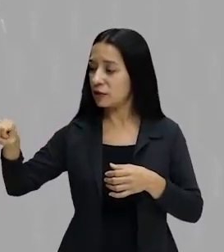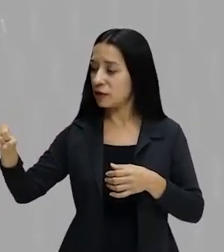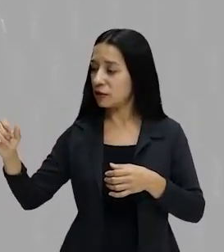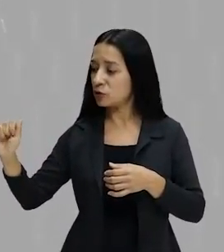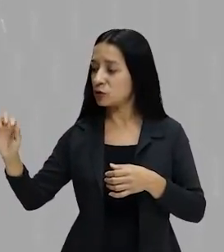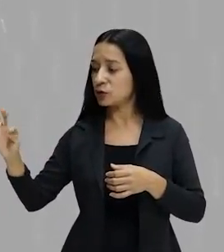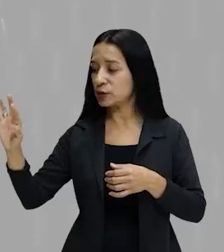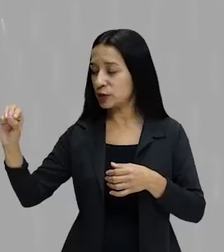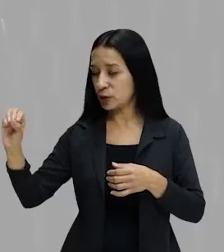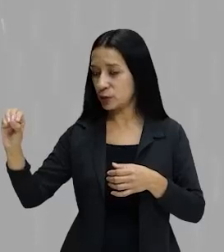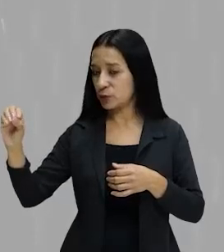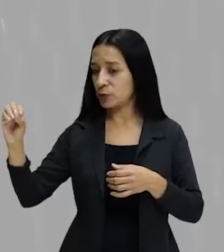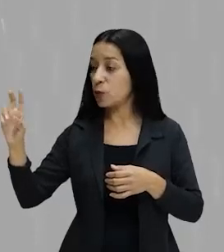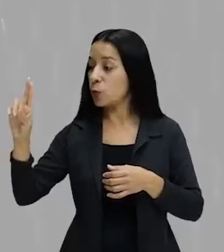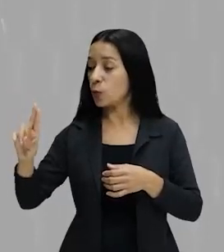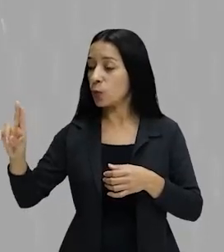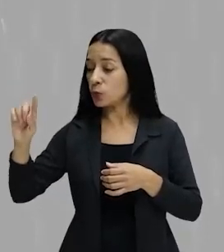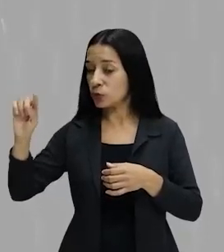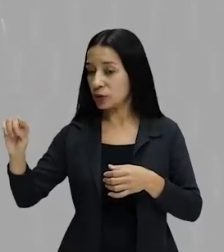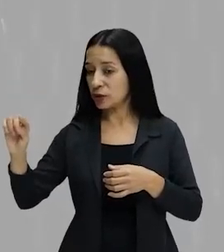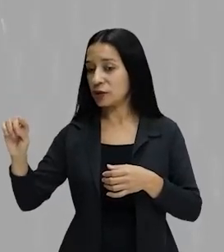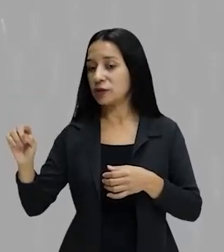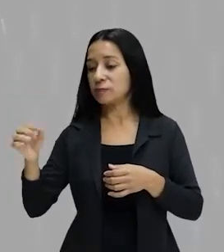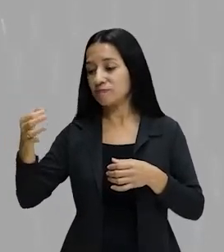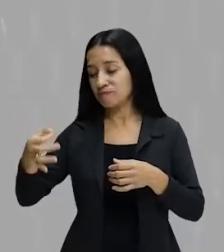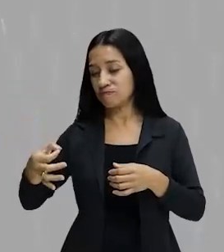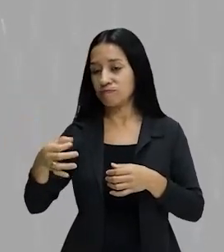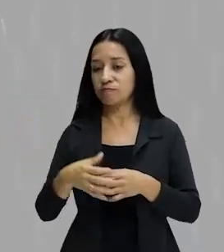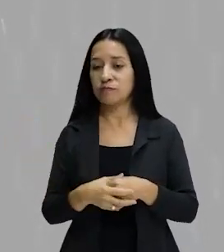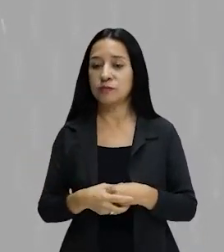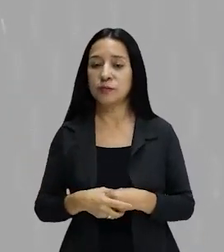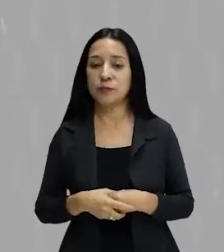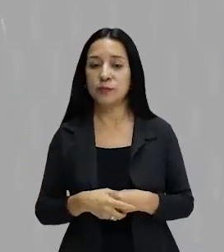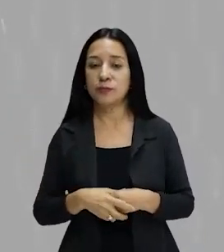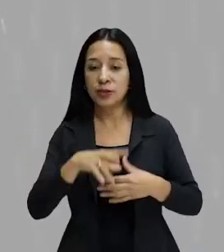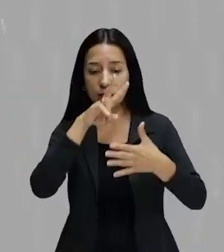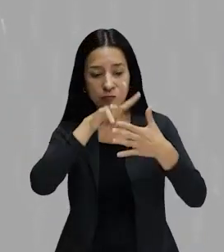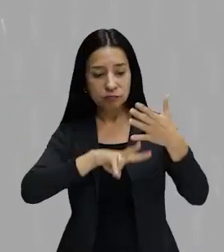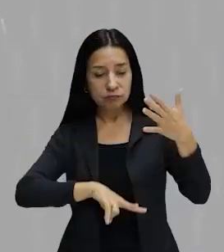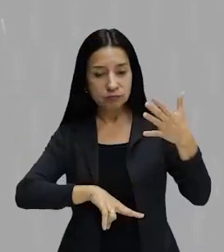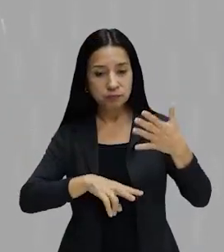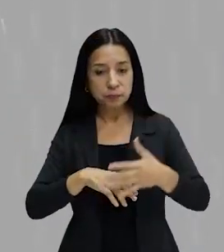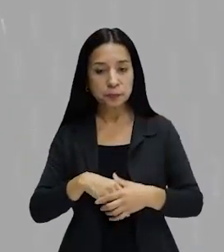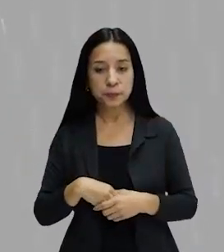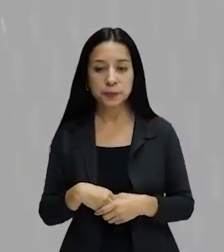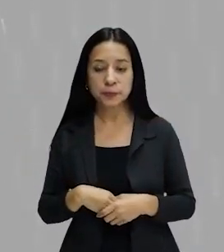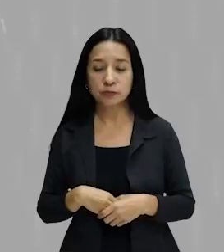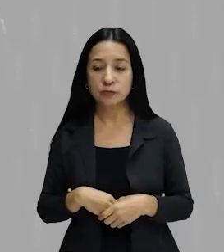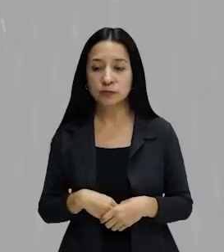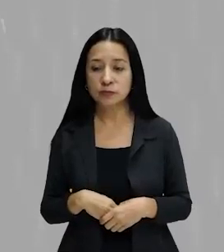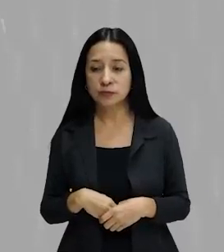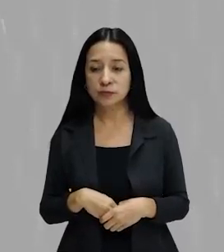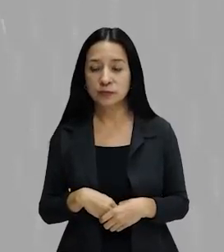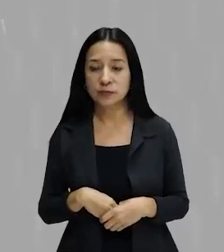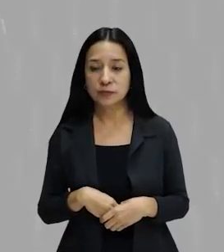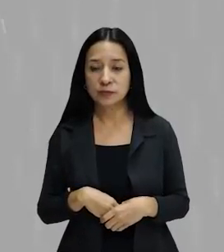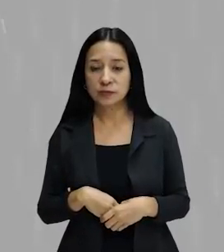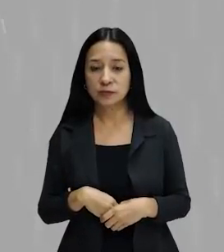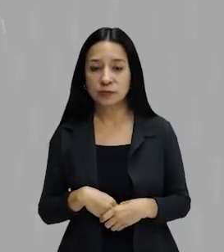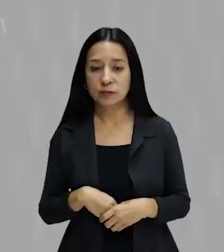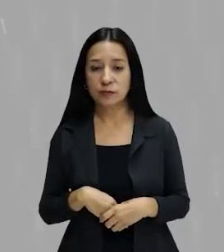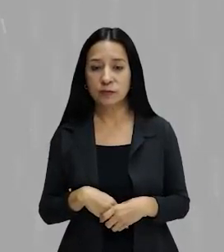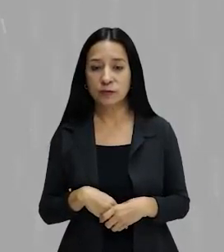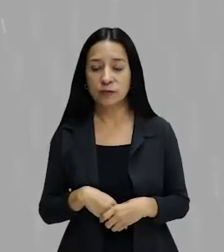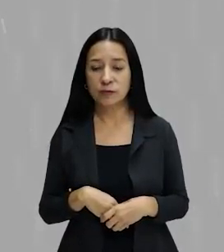Não custa seguir um sábio conselho. Se alguém tiver dúvida, não use a crase. Nem será preciso perdoá-lo pelo